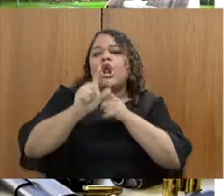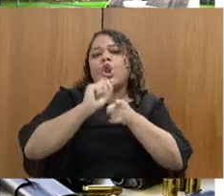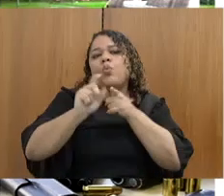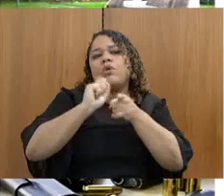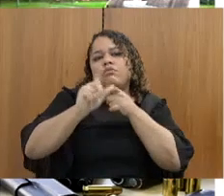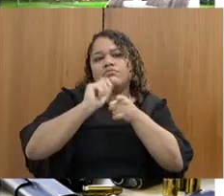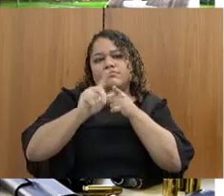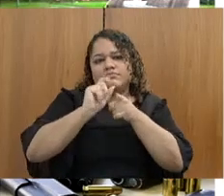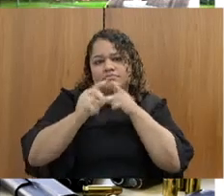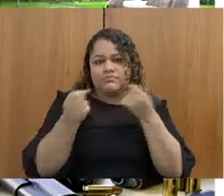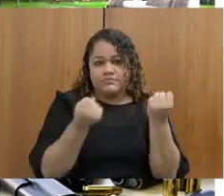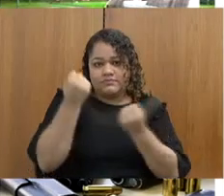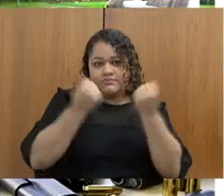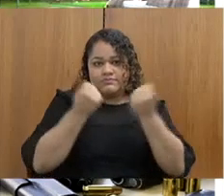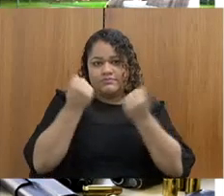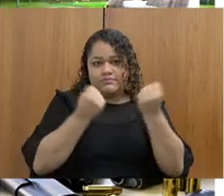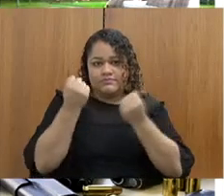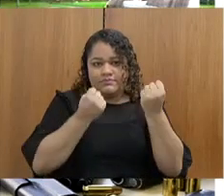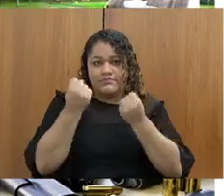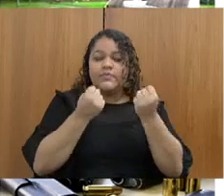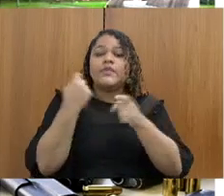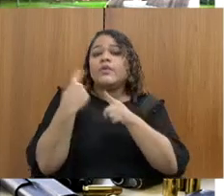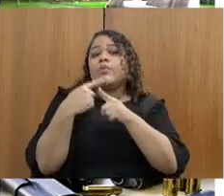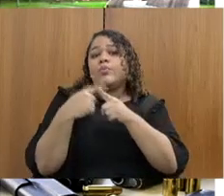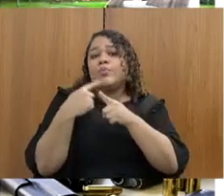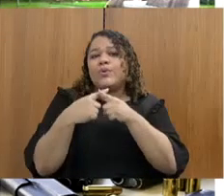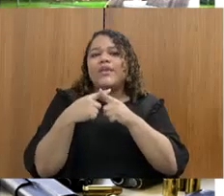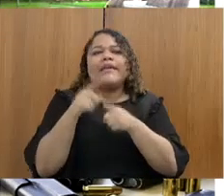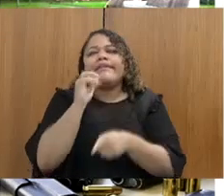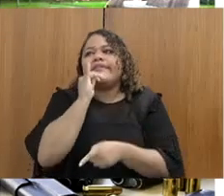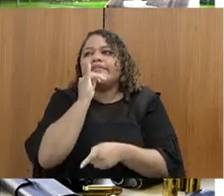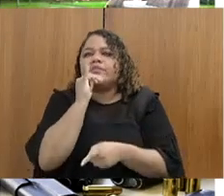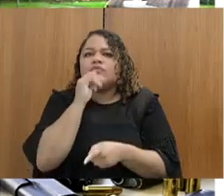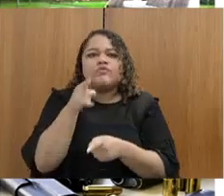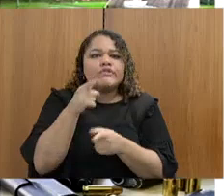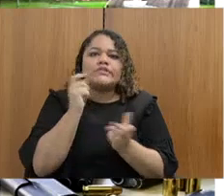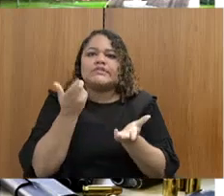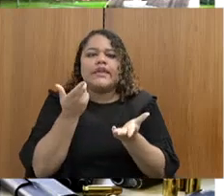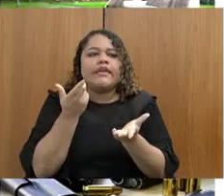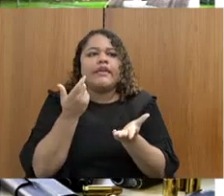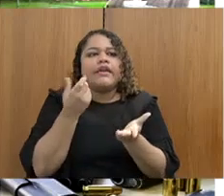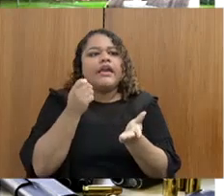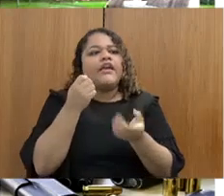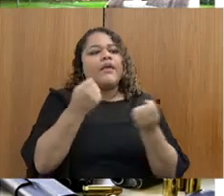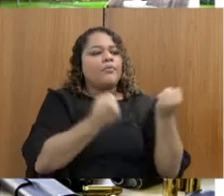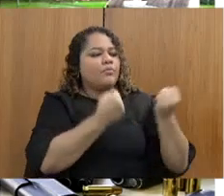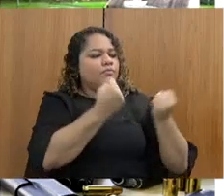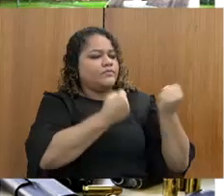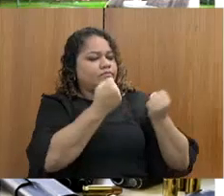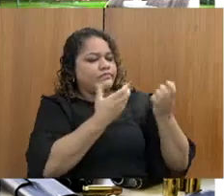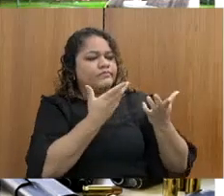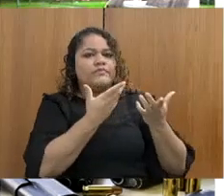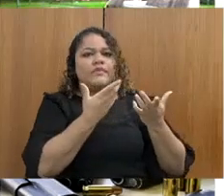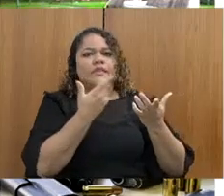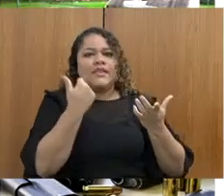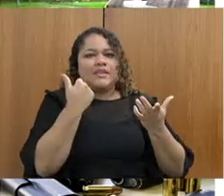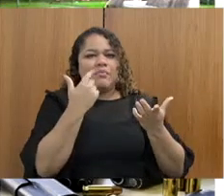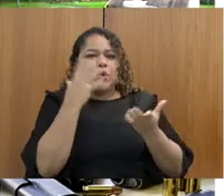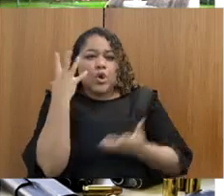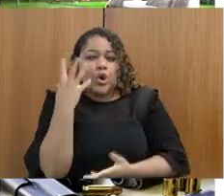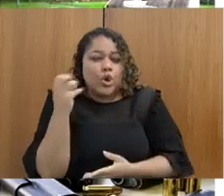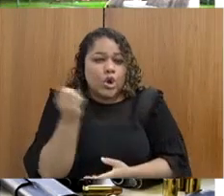viatura, jamais você vai ter uma viatura abaixada. Então, o policial vai estar sempre andando com a viatura que está em dia, mas sempre uma viatura sempre